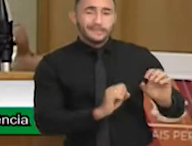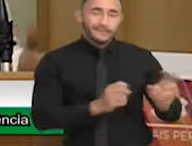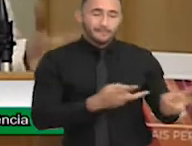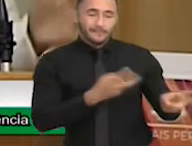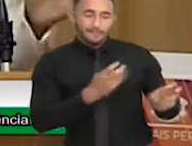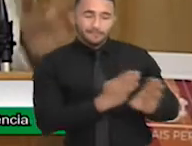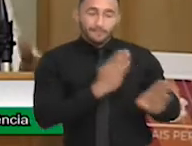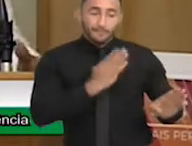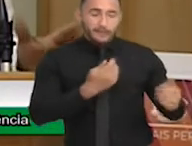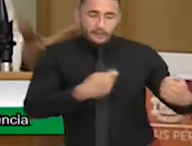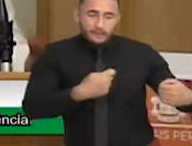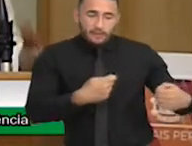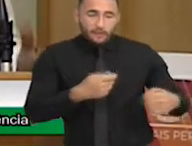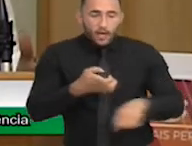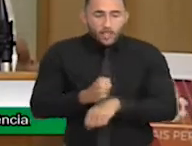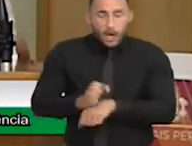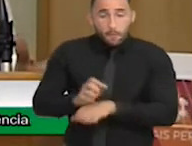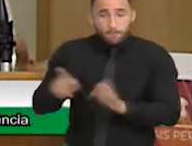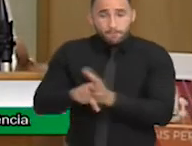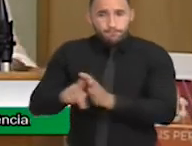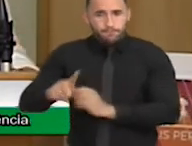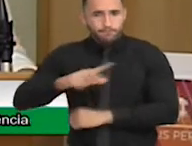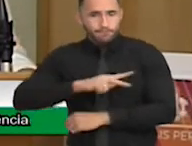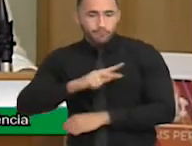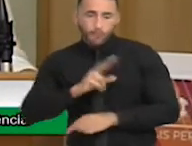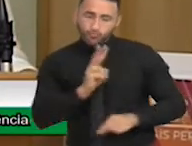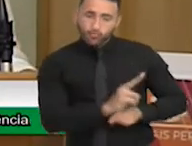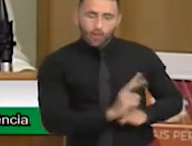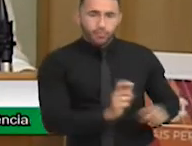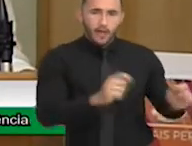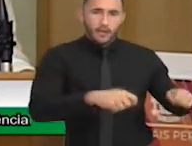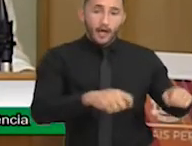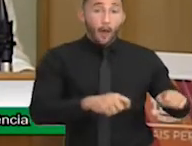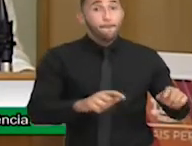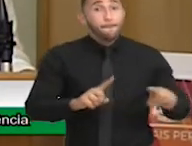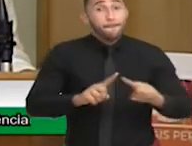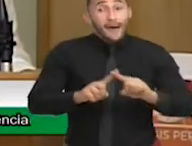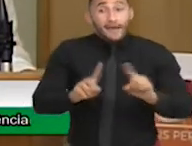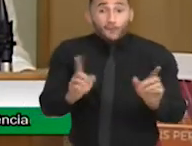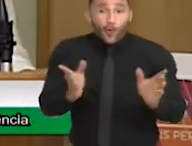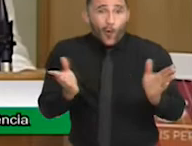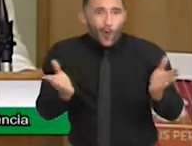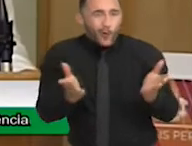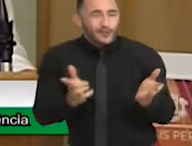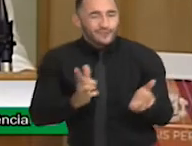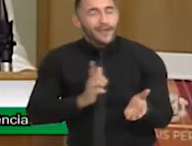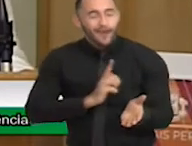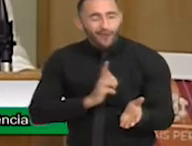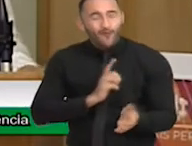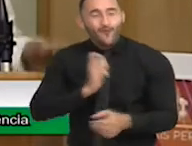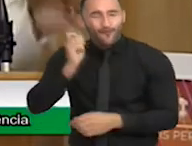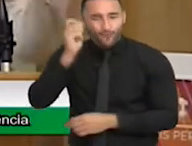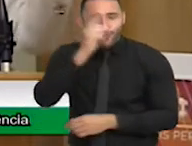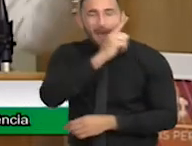direcionado. Hoje, o maior desafio nosso é encontrar a estagiária. Porque falta